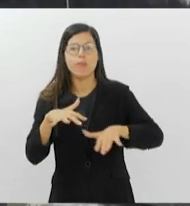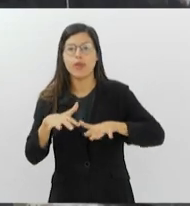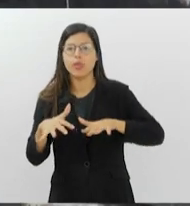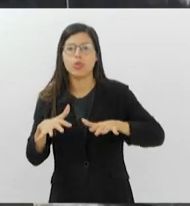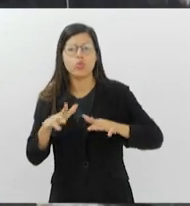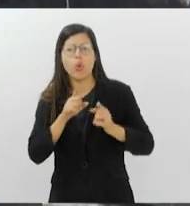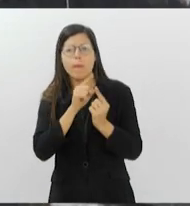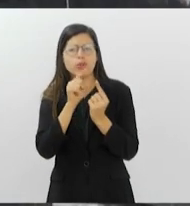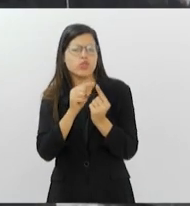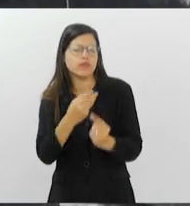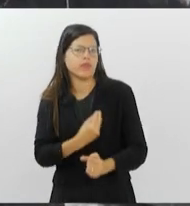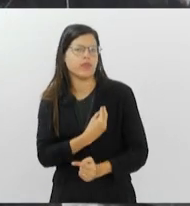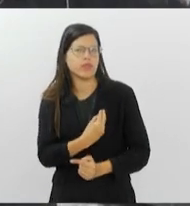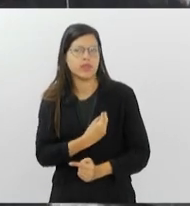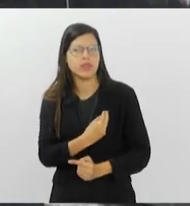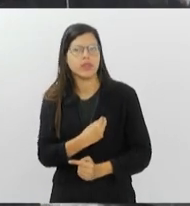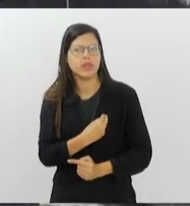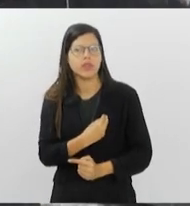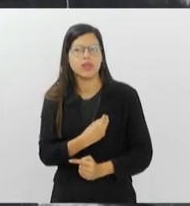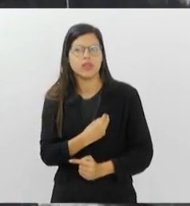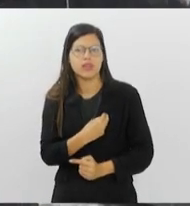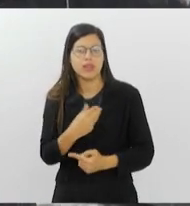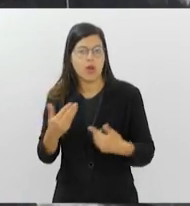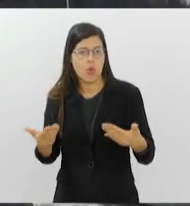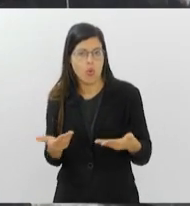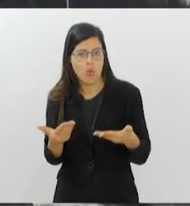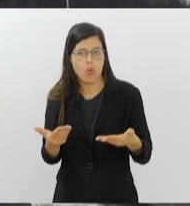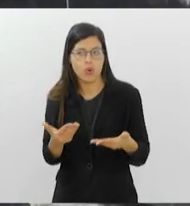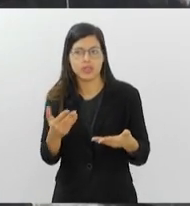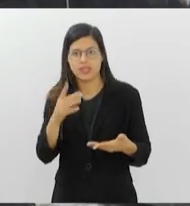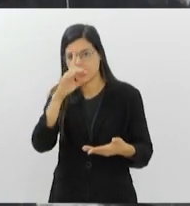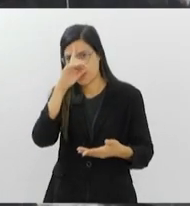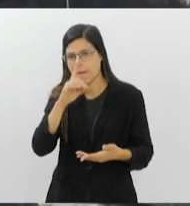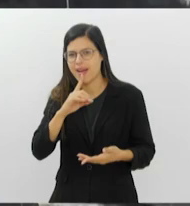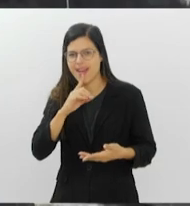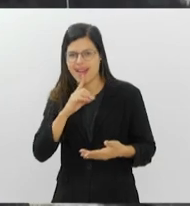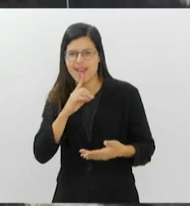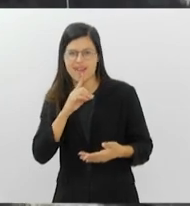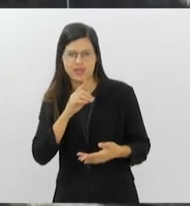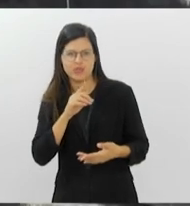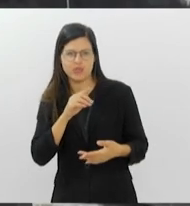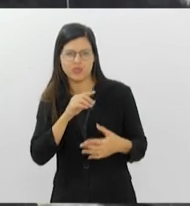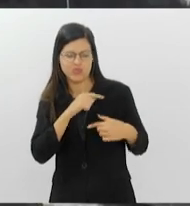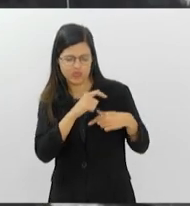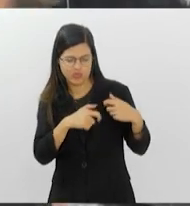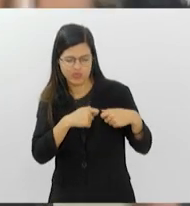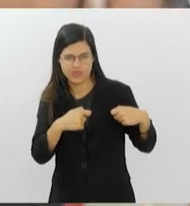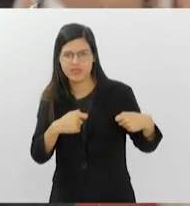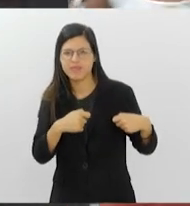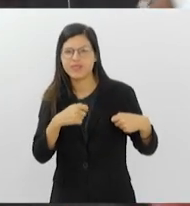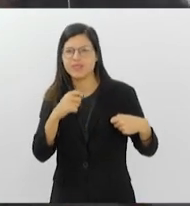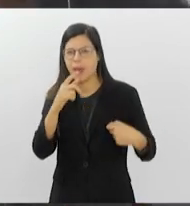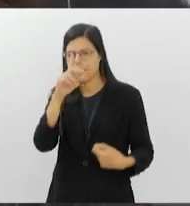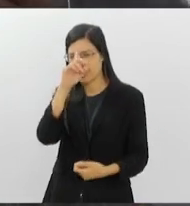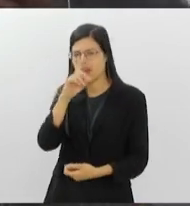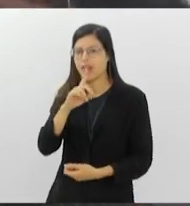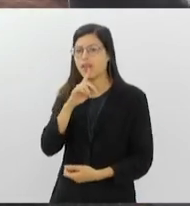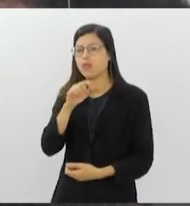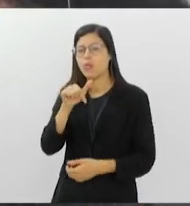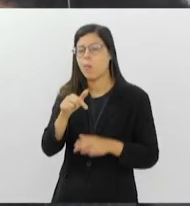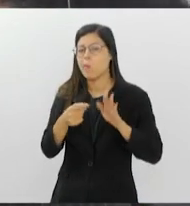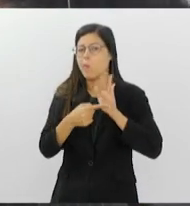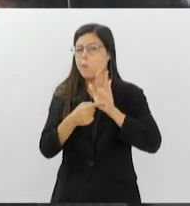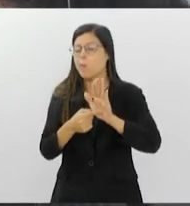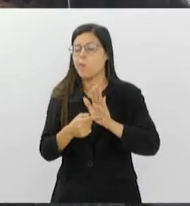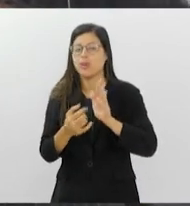Então, o laço amarelo é hoje um sinal de um movimento pela vida. A precarização da vida, a vida sem